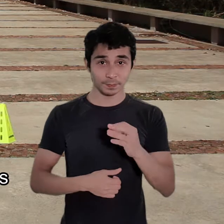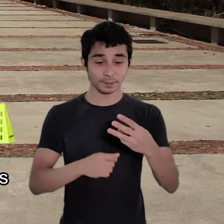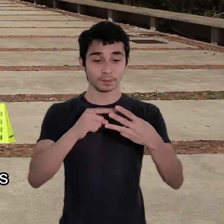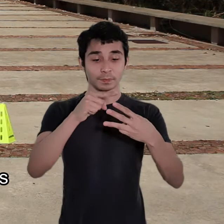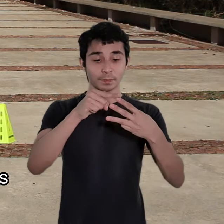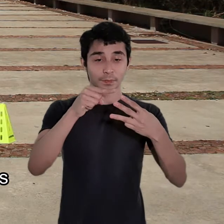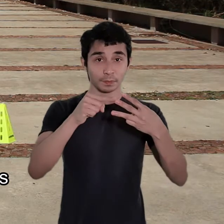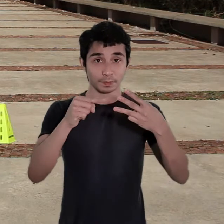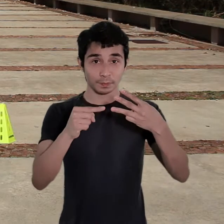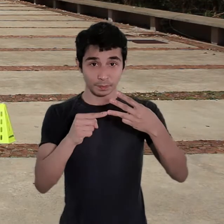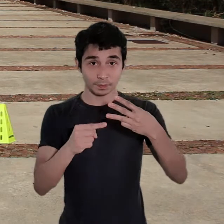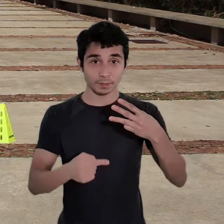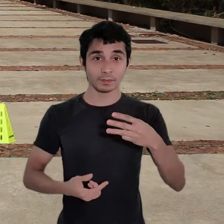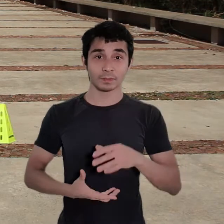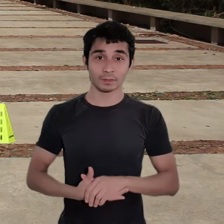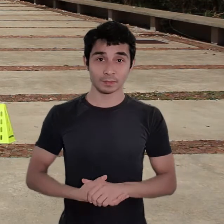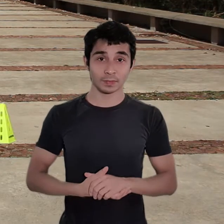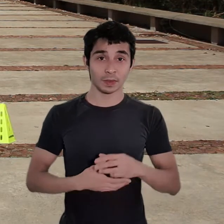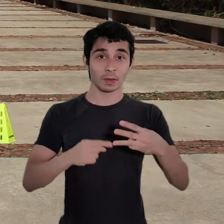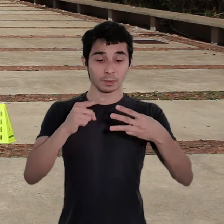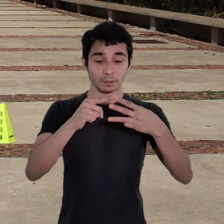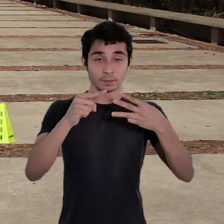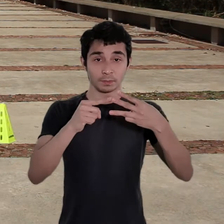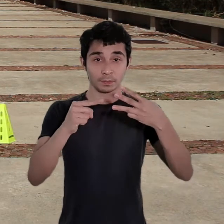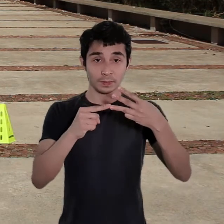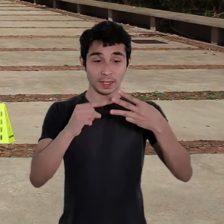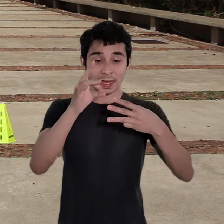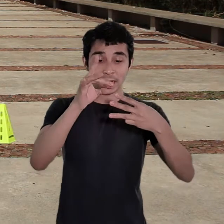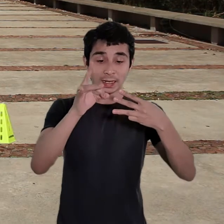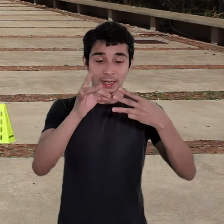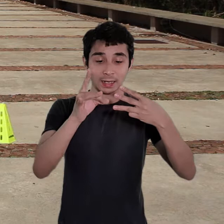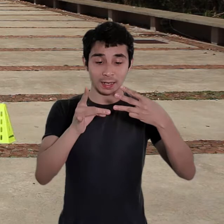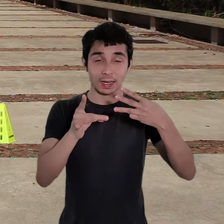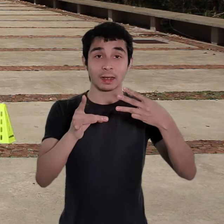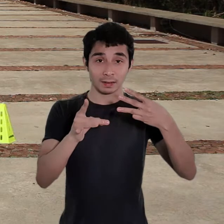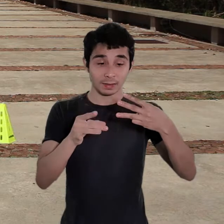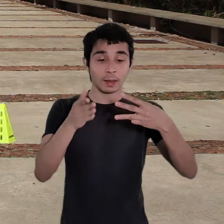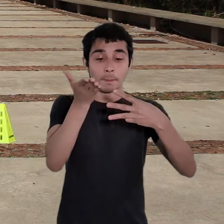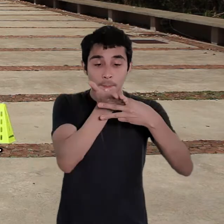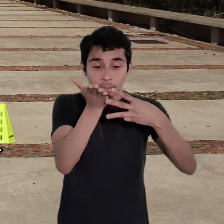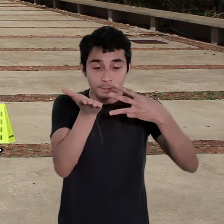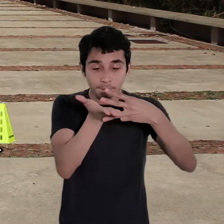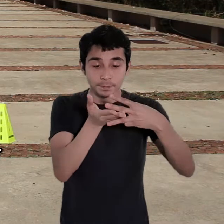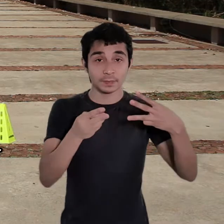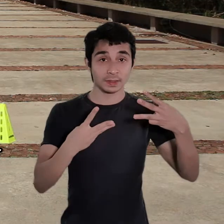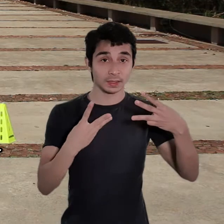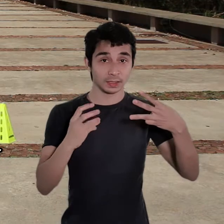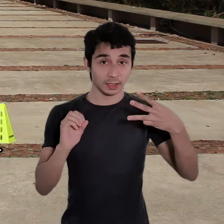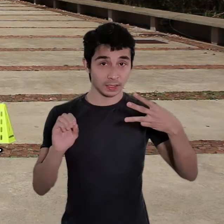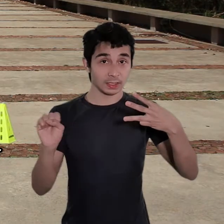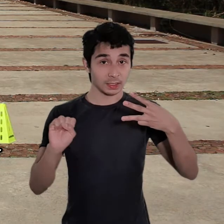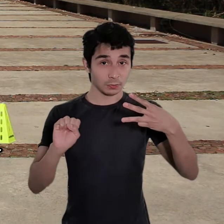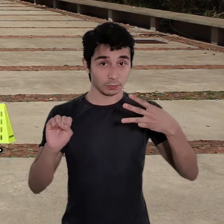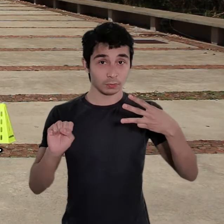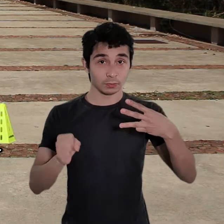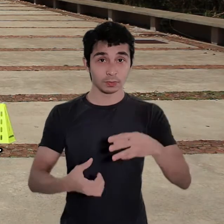mais rápida nas últimas 4 voltas. Então, serão 10 repetições, 3 séries com 30 segundos de intervalo entre as séries. Aí, como que